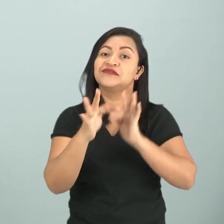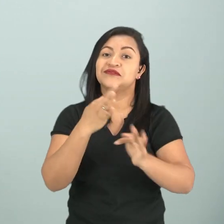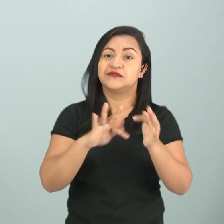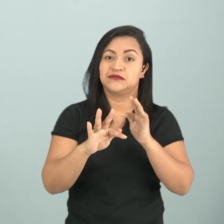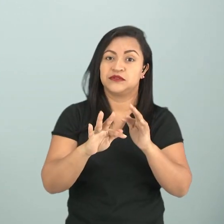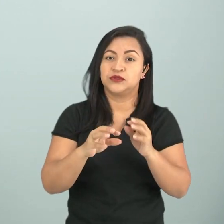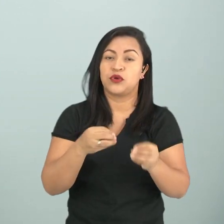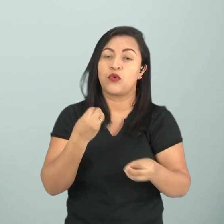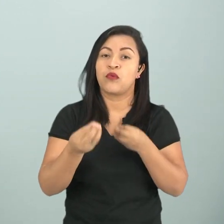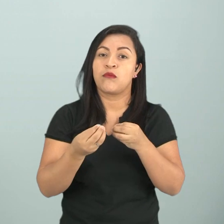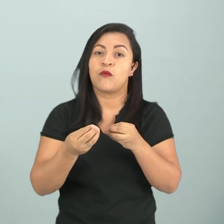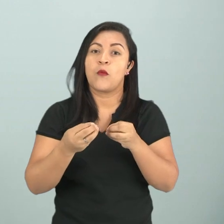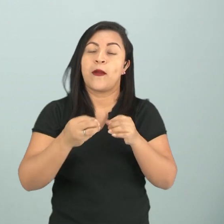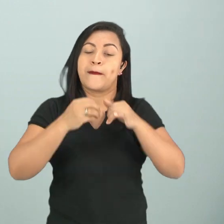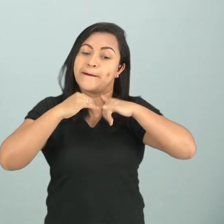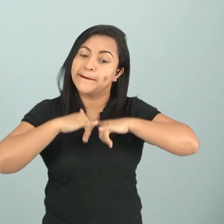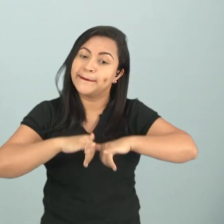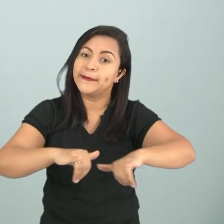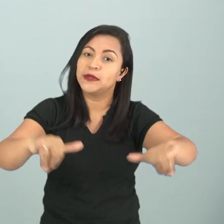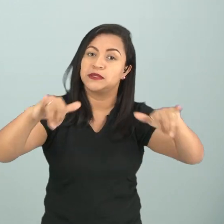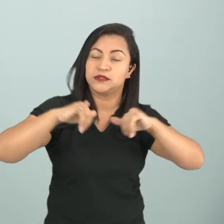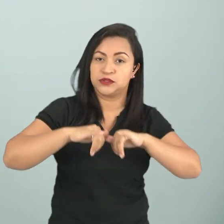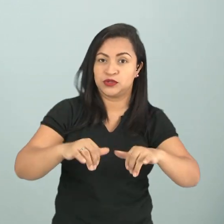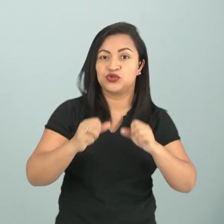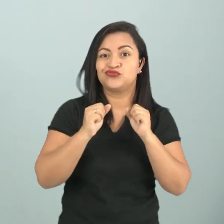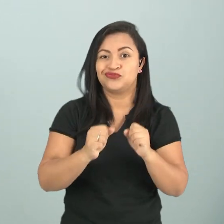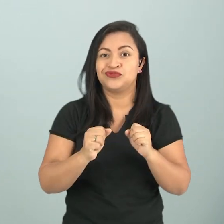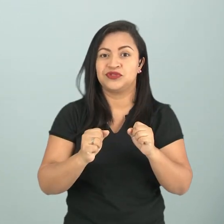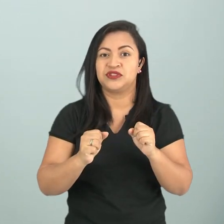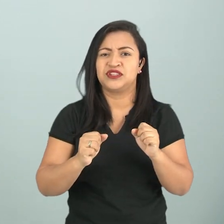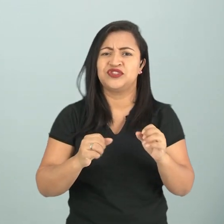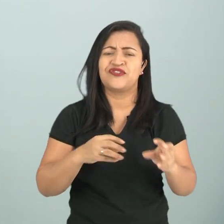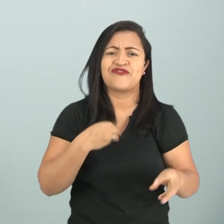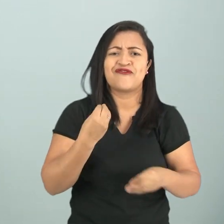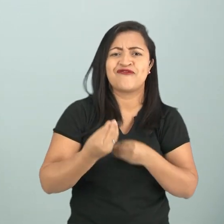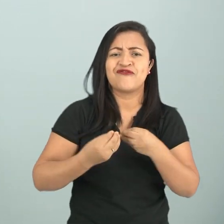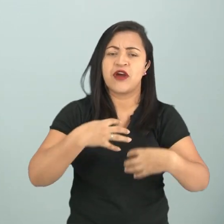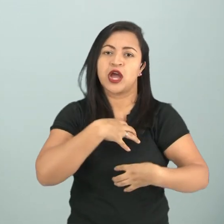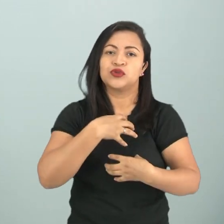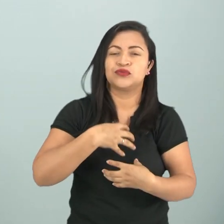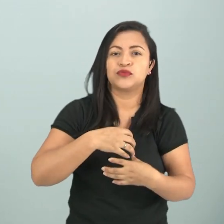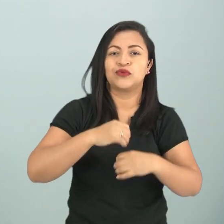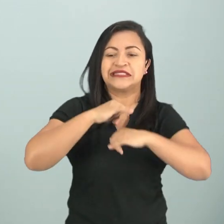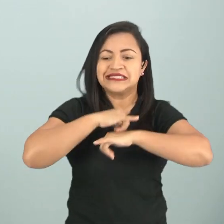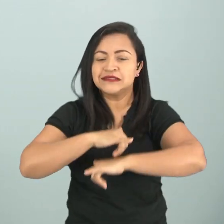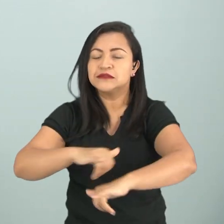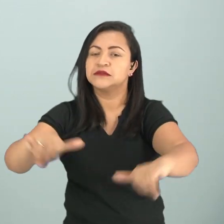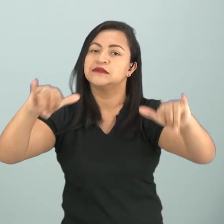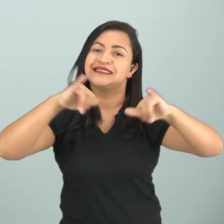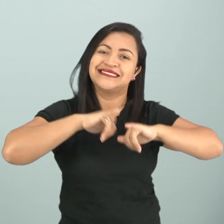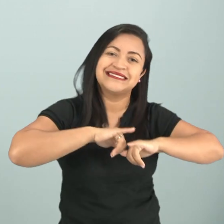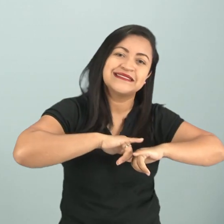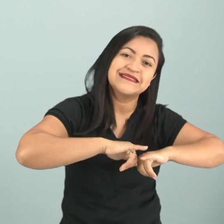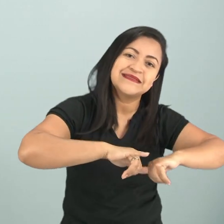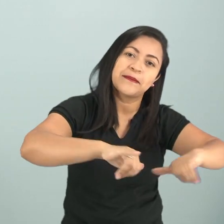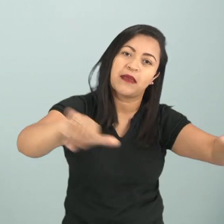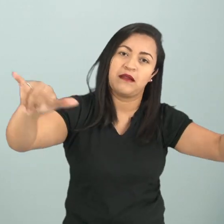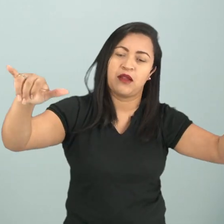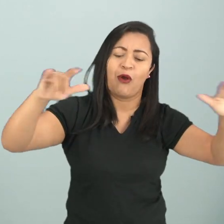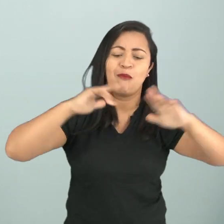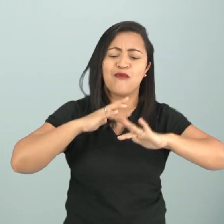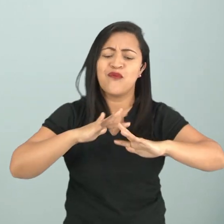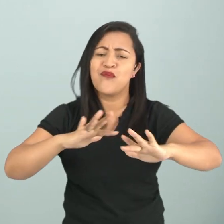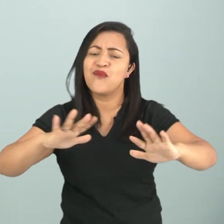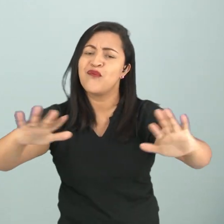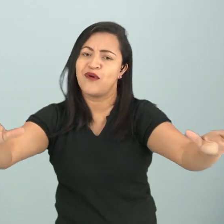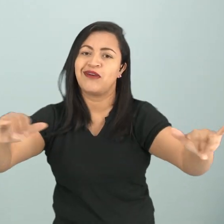várias versões e se prolifera, se dissemina na internet, se espalha, se viraliza.